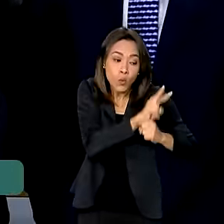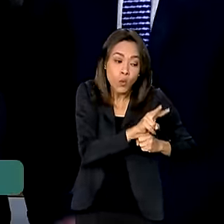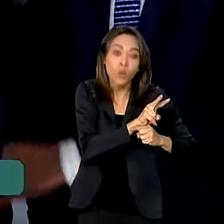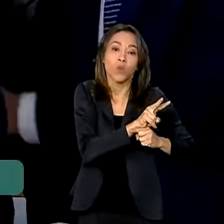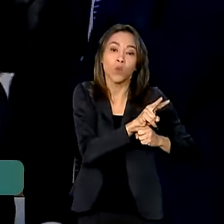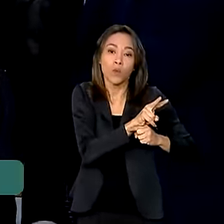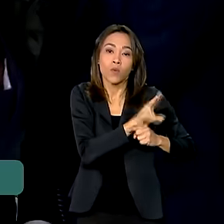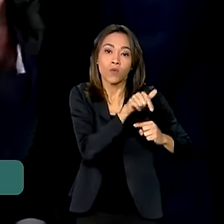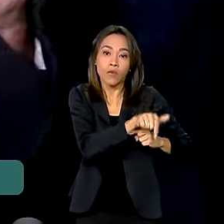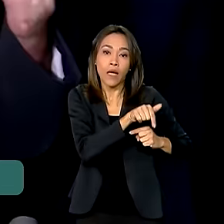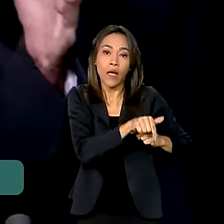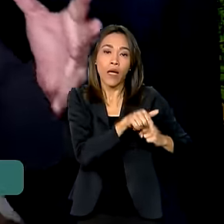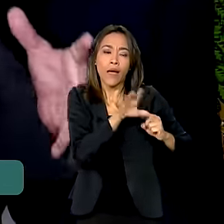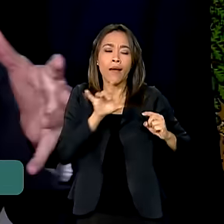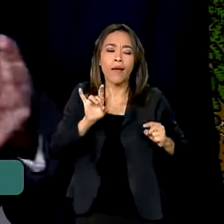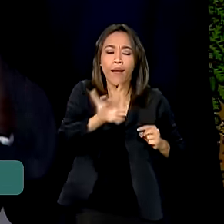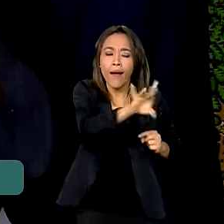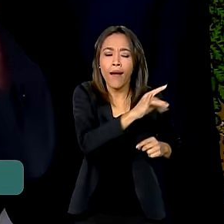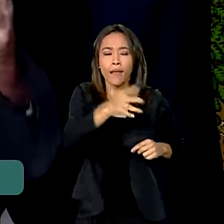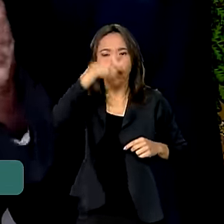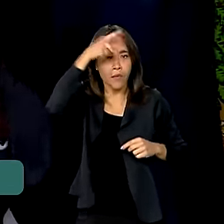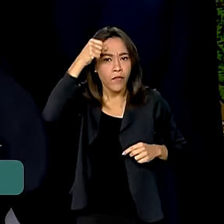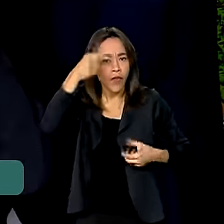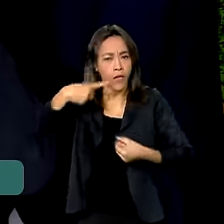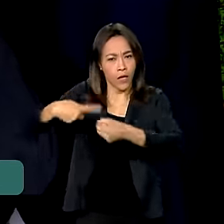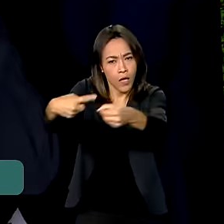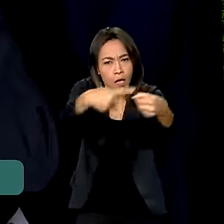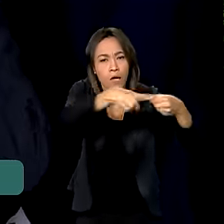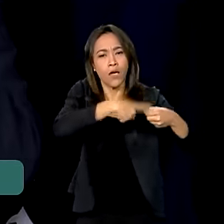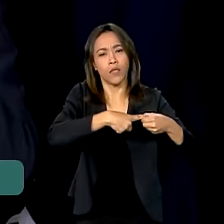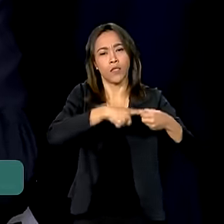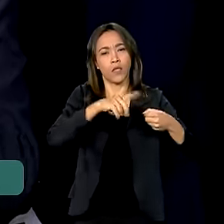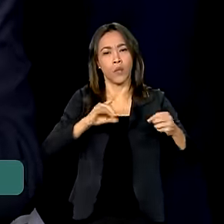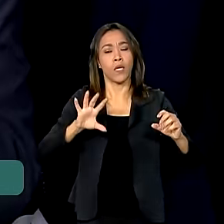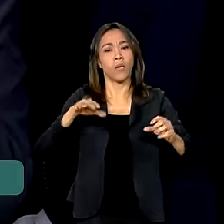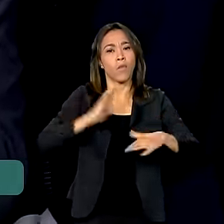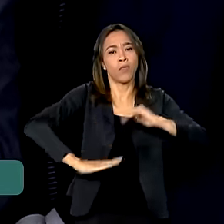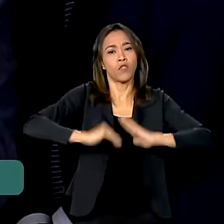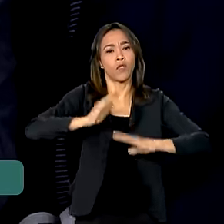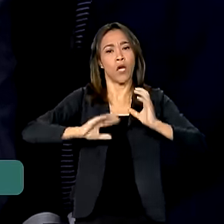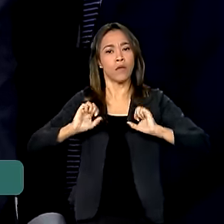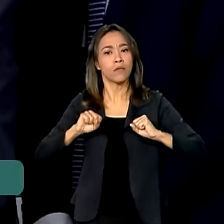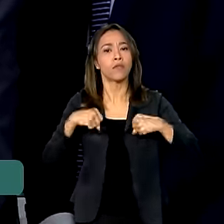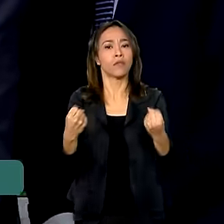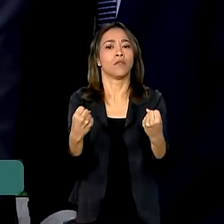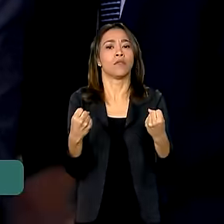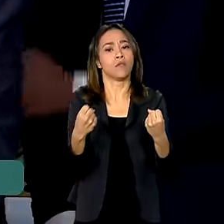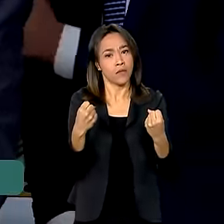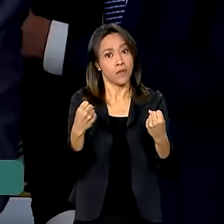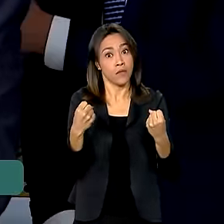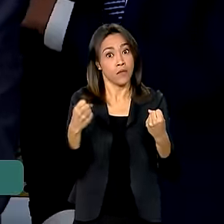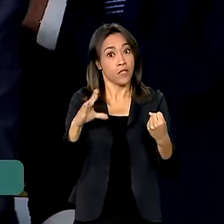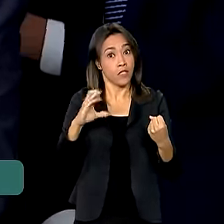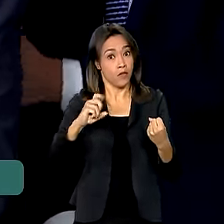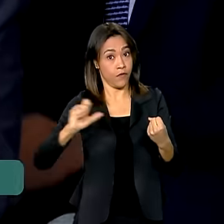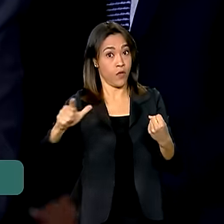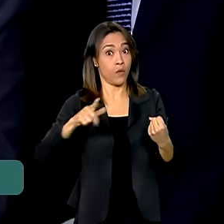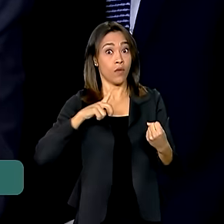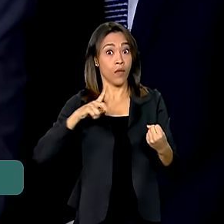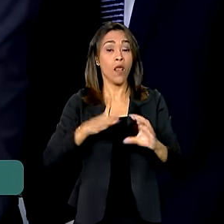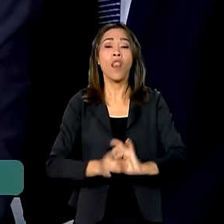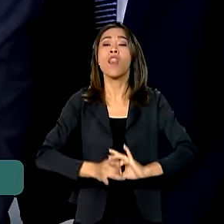prefeito, cada defesa civil municipal, cada secretaria de assistência social vai ter a liberdade